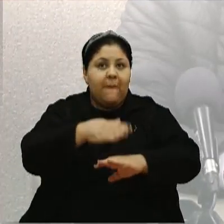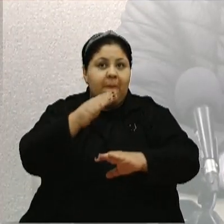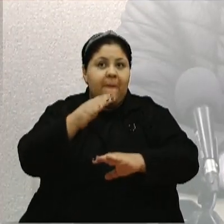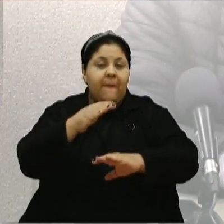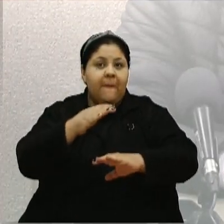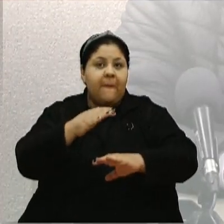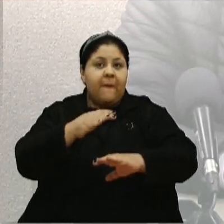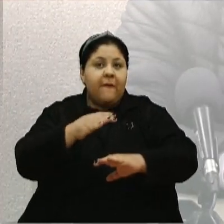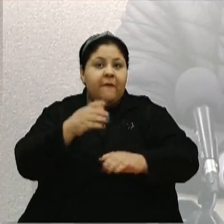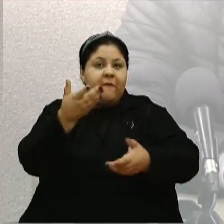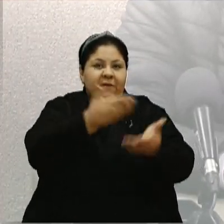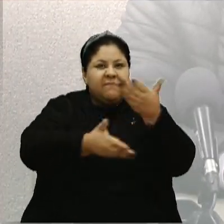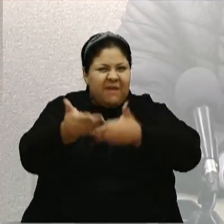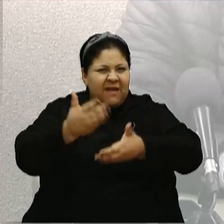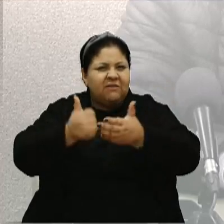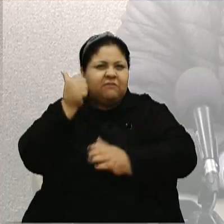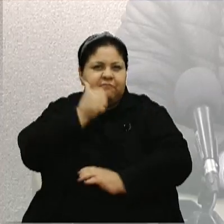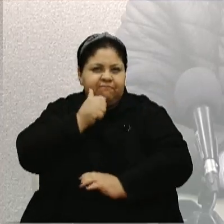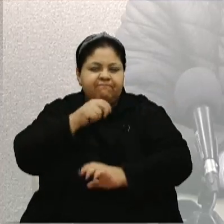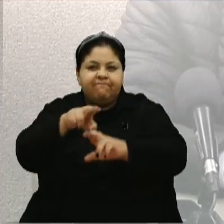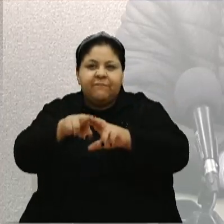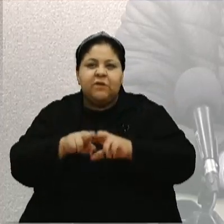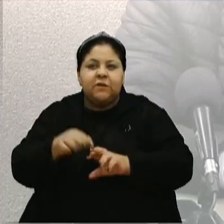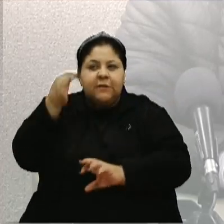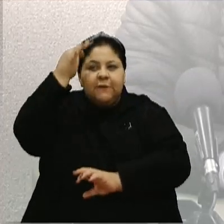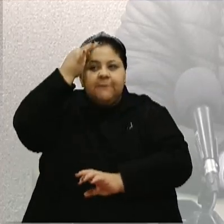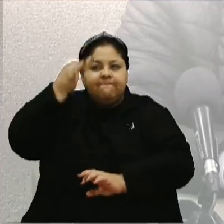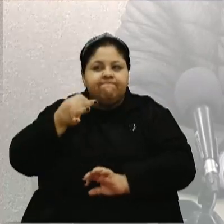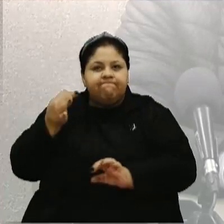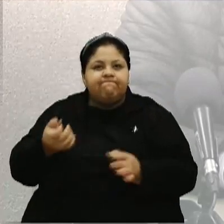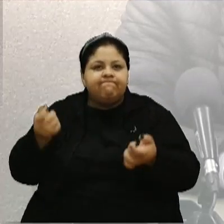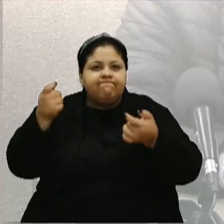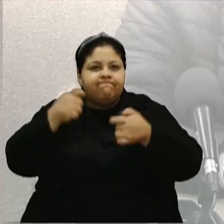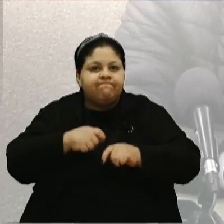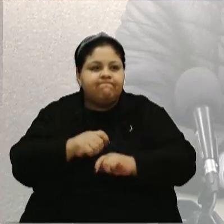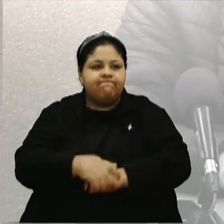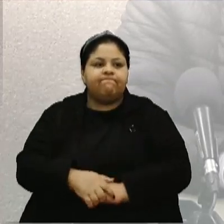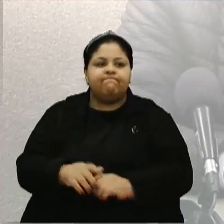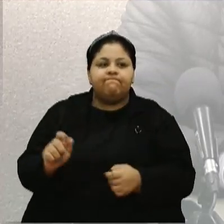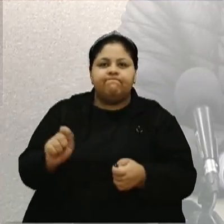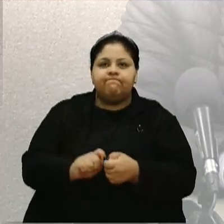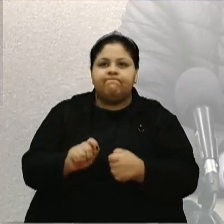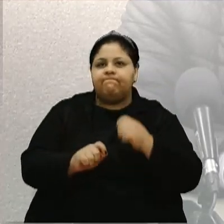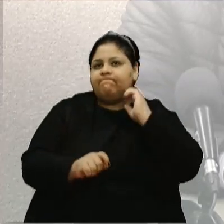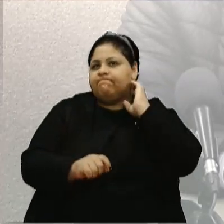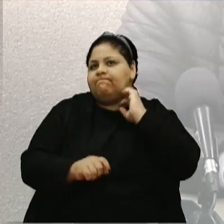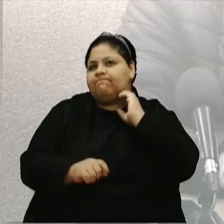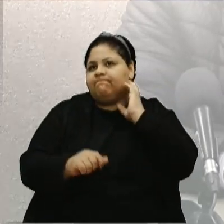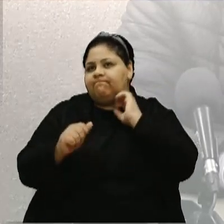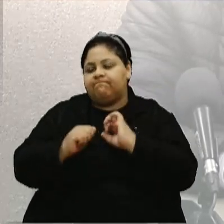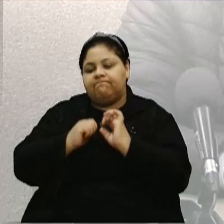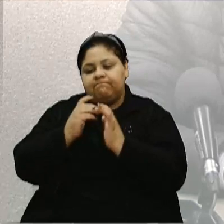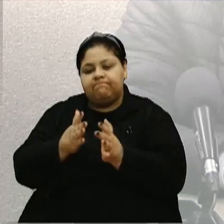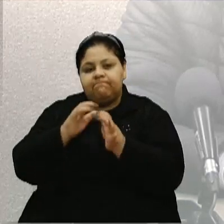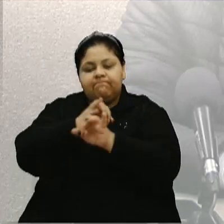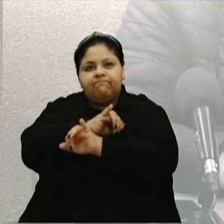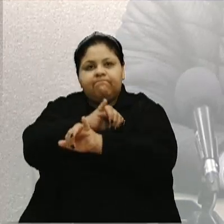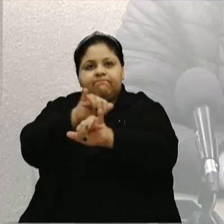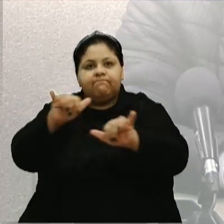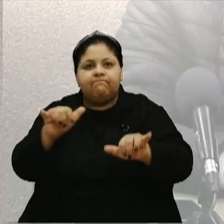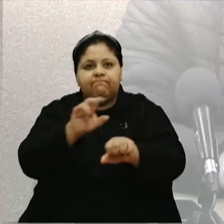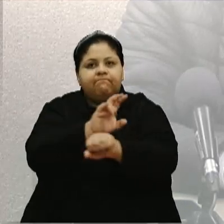entre as mulheres. Por isso, gente compreende da necessidade de fazer ações, campanhas